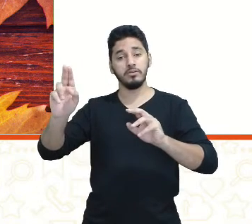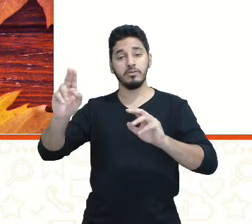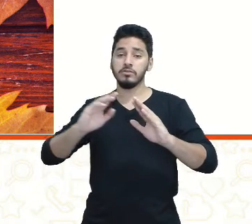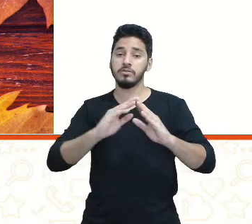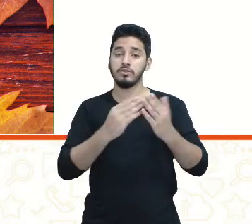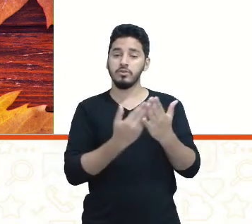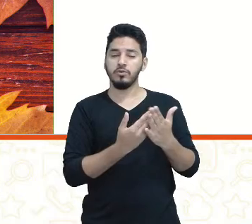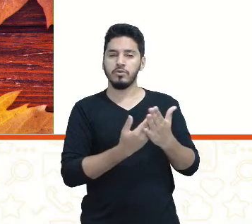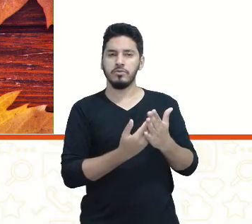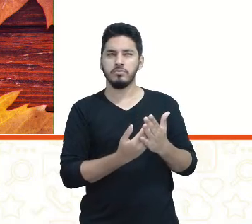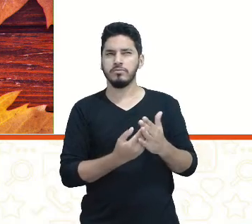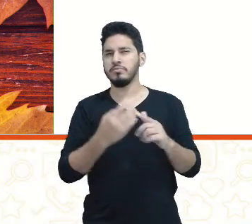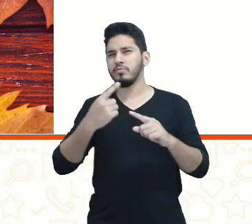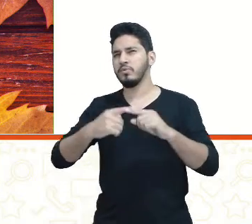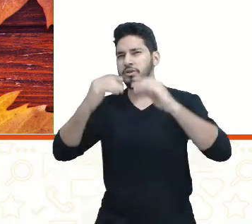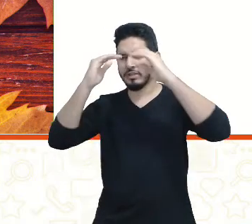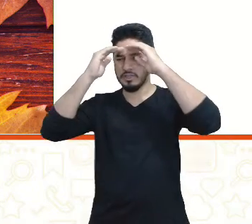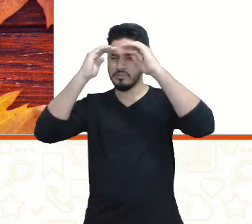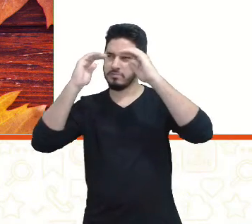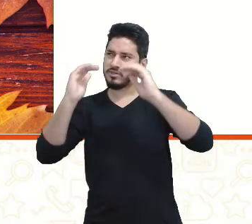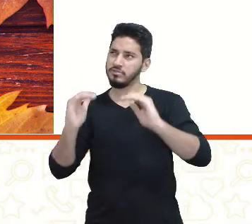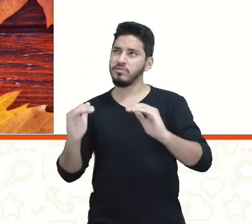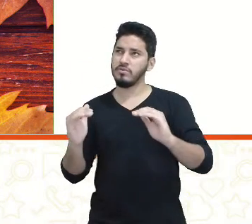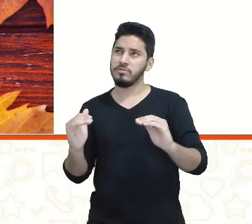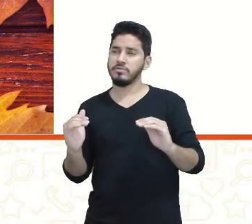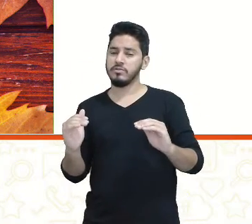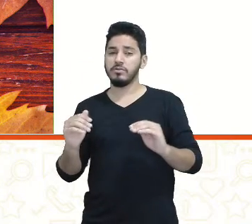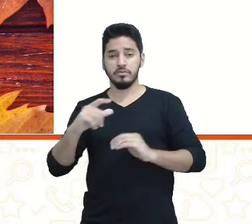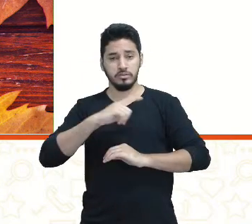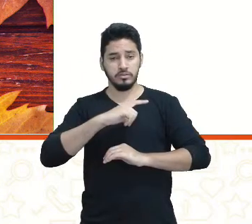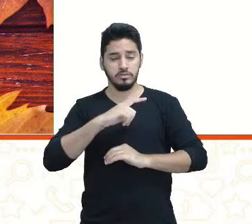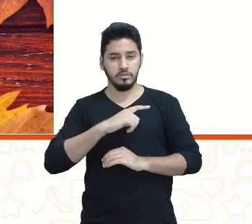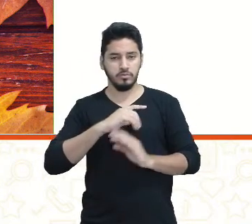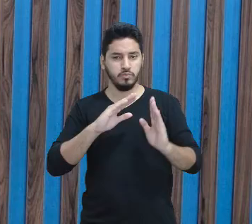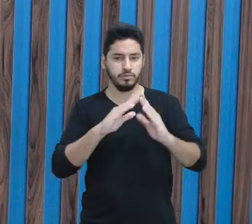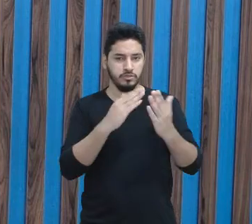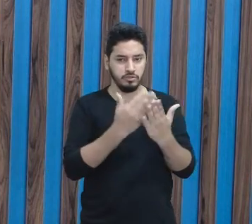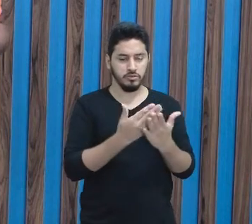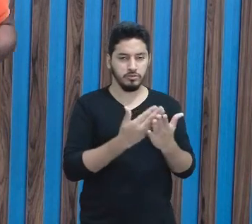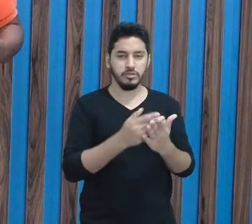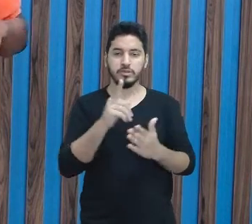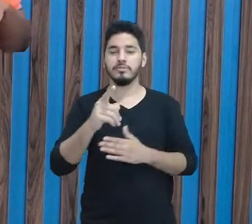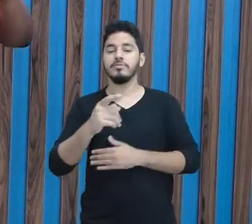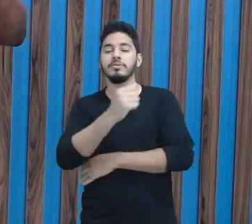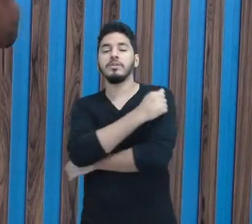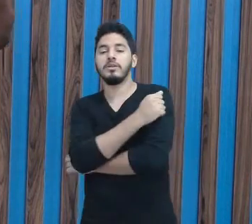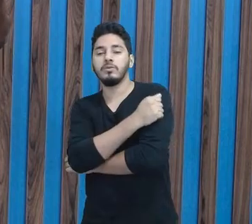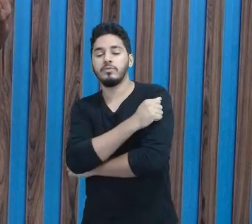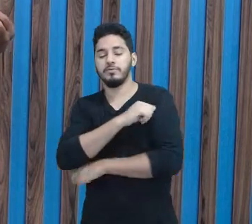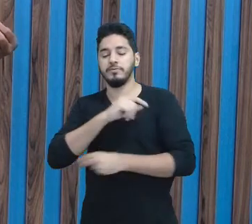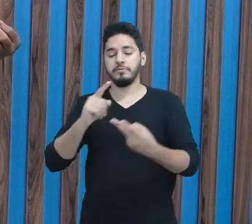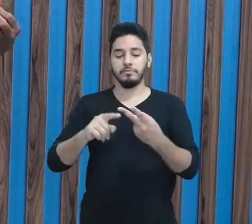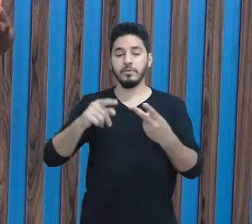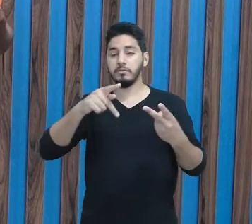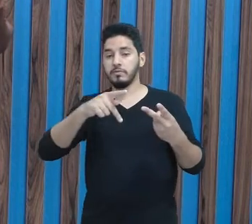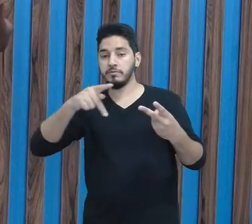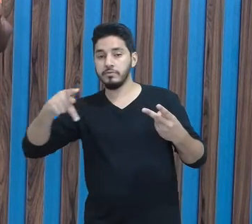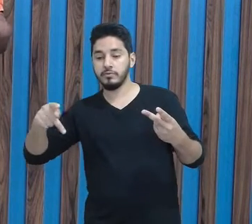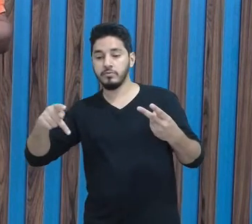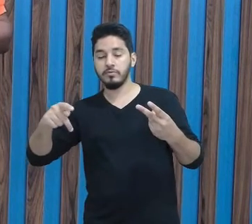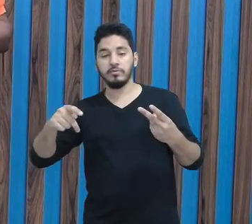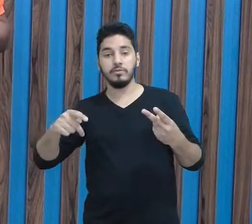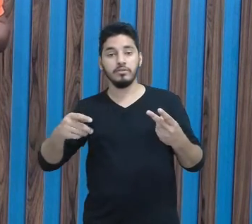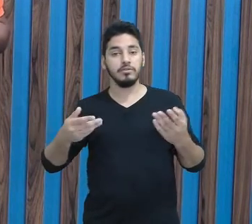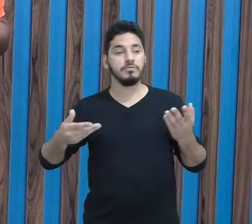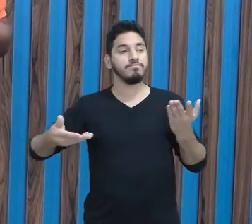Por que assim respeitosa? Quando se tem uma escola que os estudantes, os professores, eles se